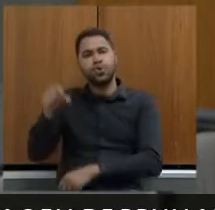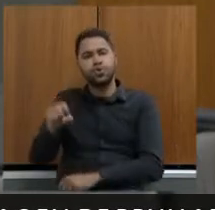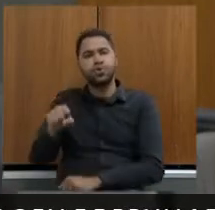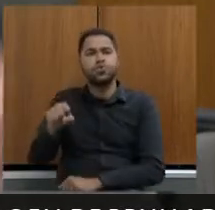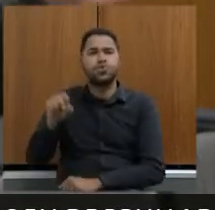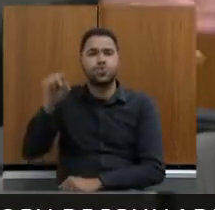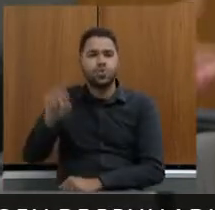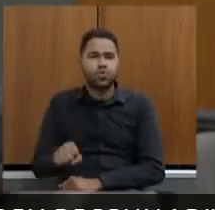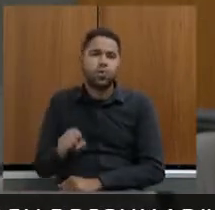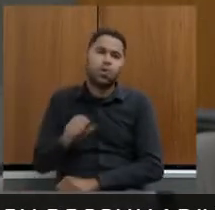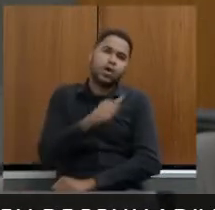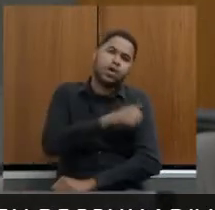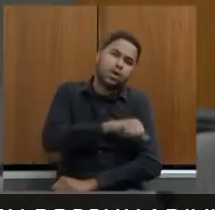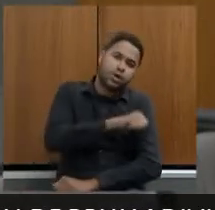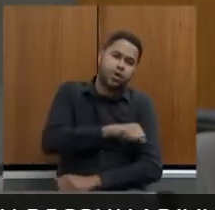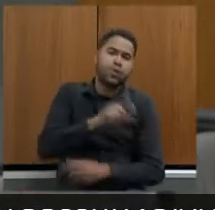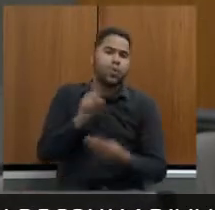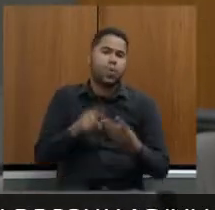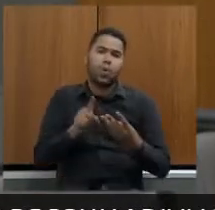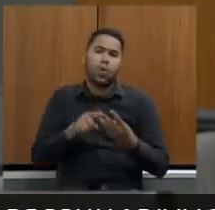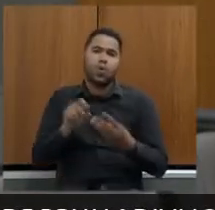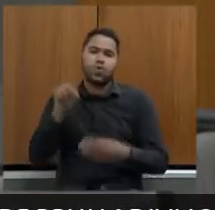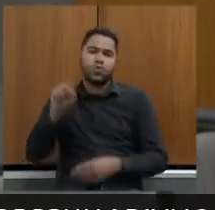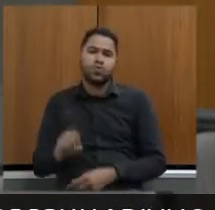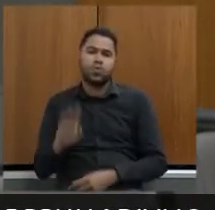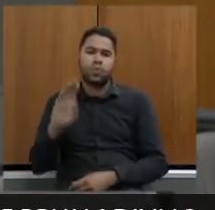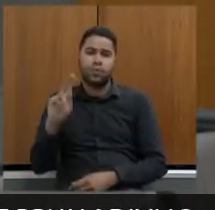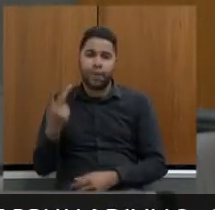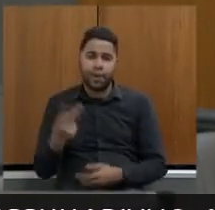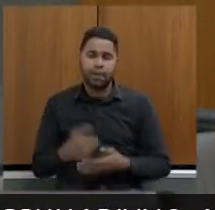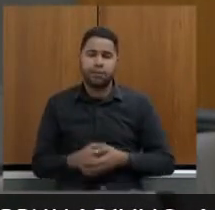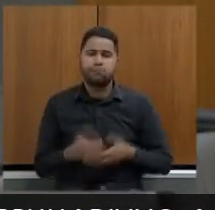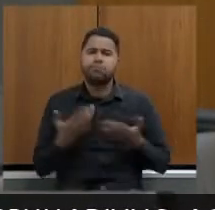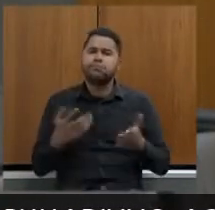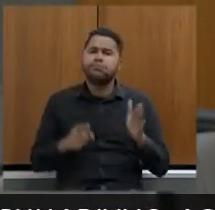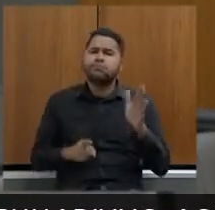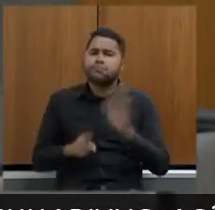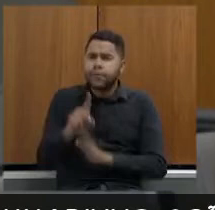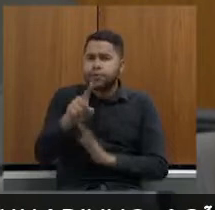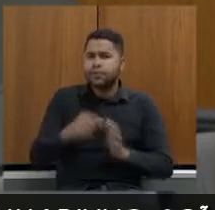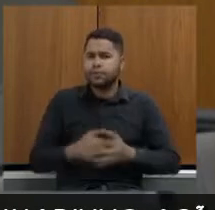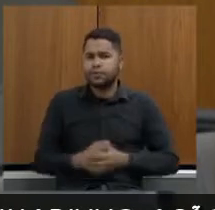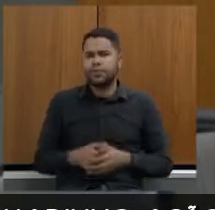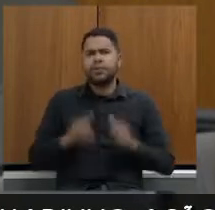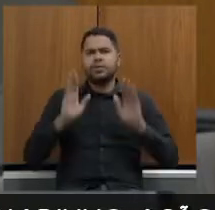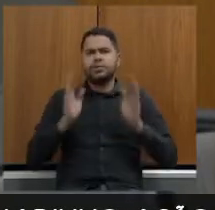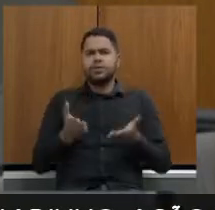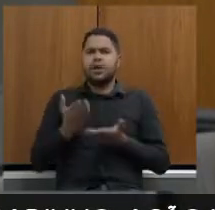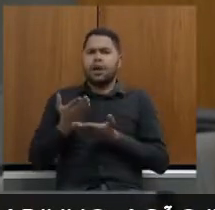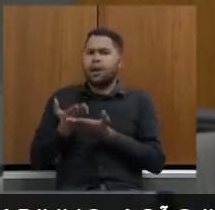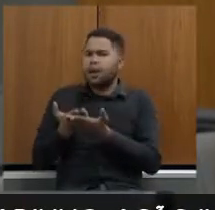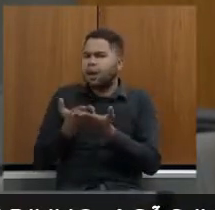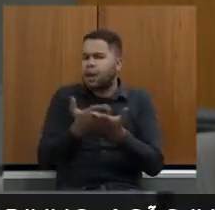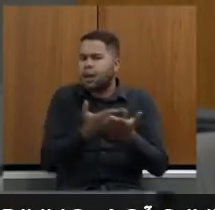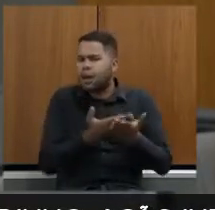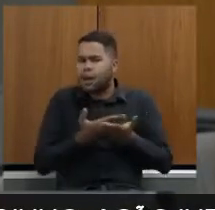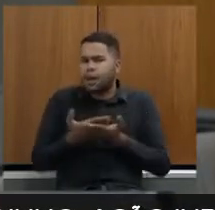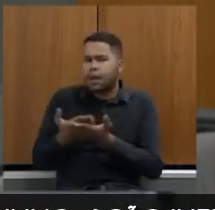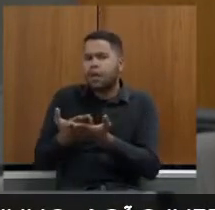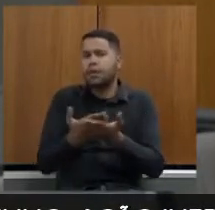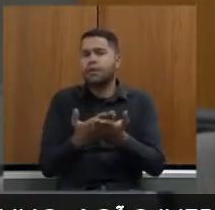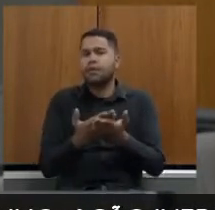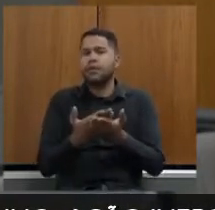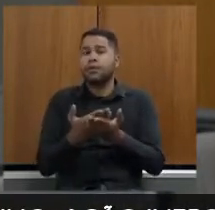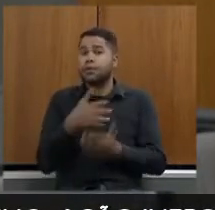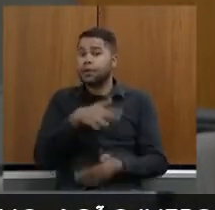sentido Rio de Janeiro ou no sentido da região sul de Belo Horizonte então a pergunta é a seguinte já foi feito um estudo de um trevo justamente